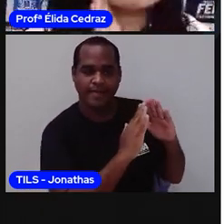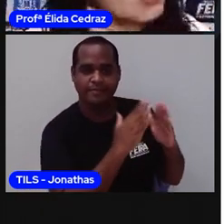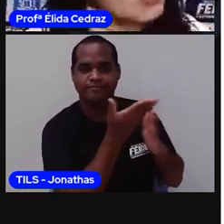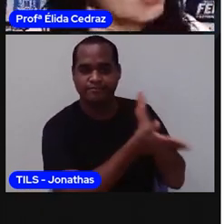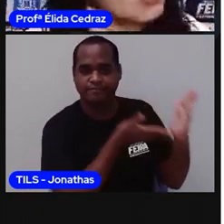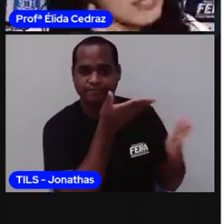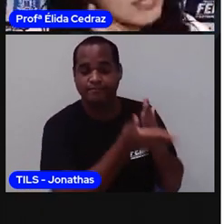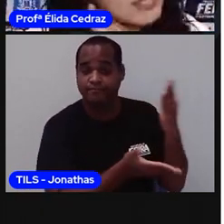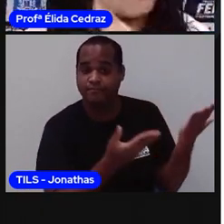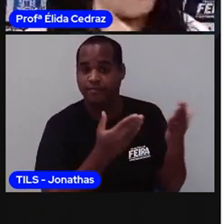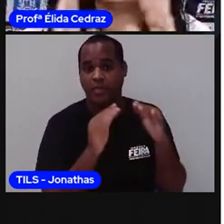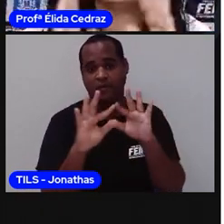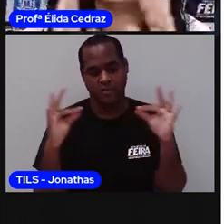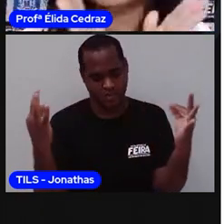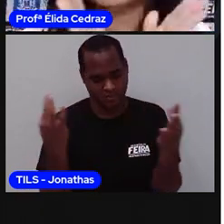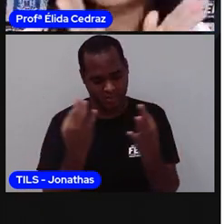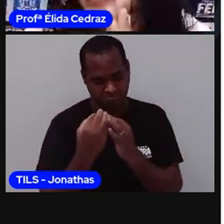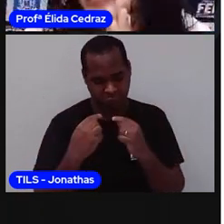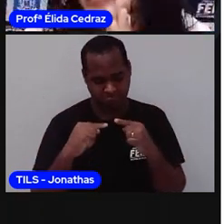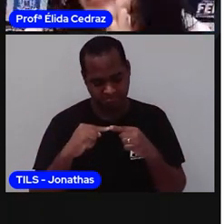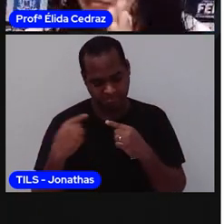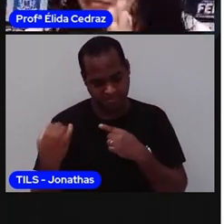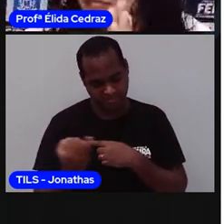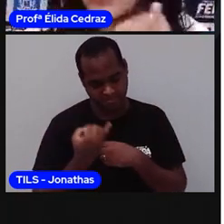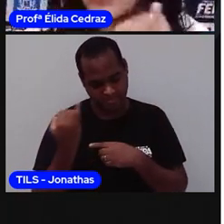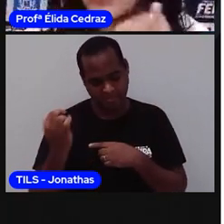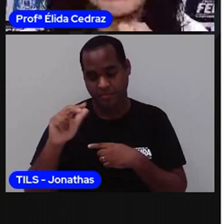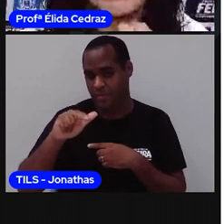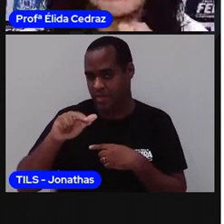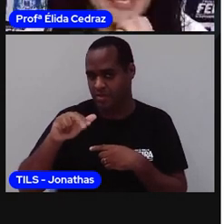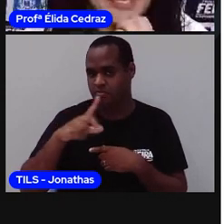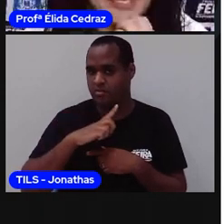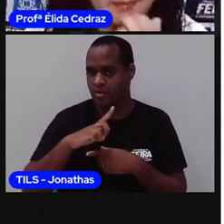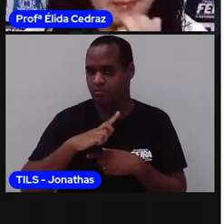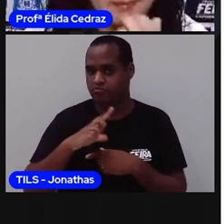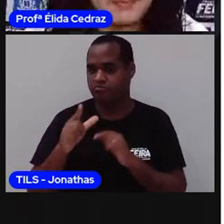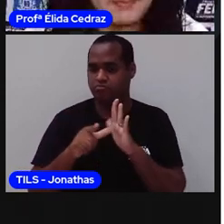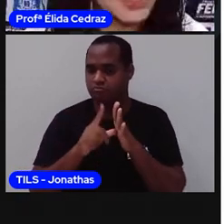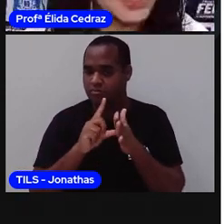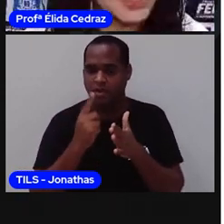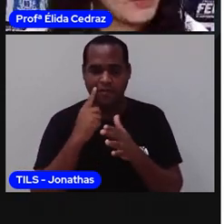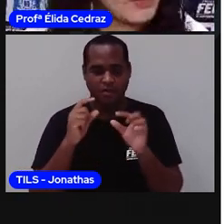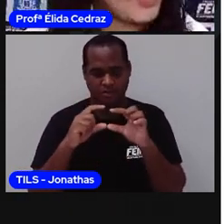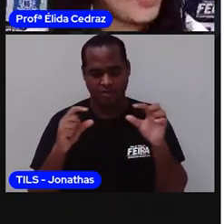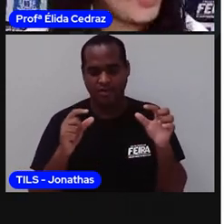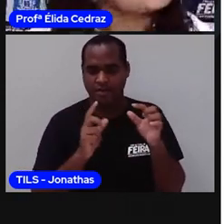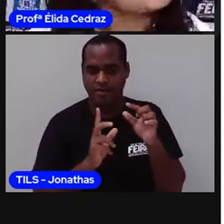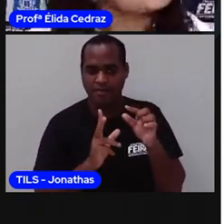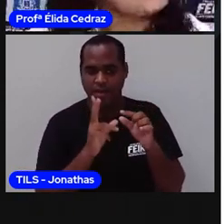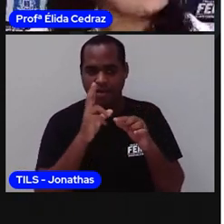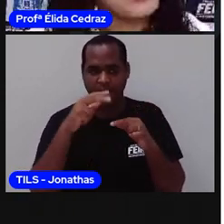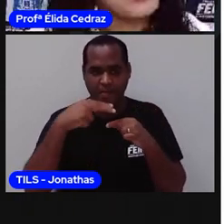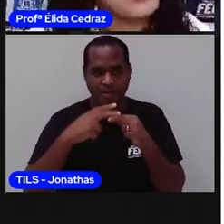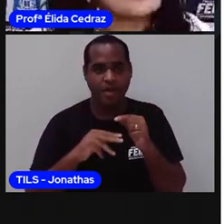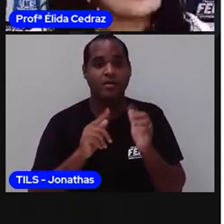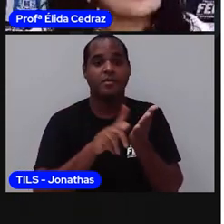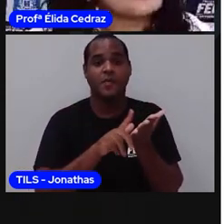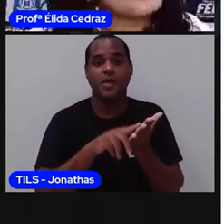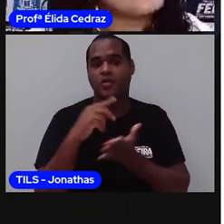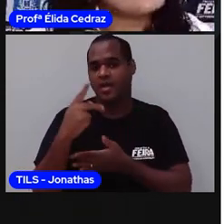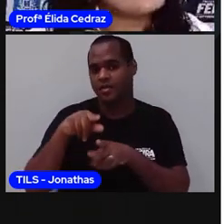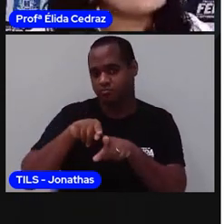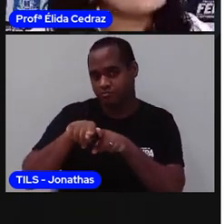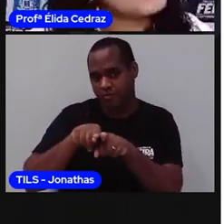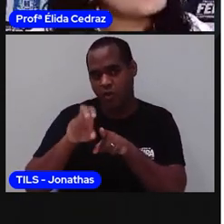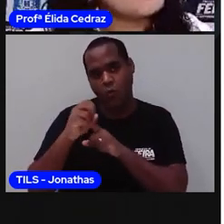respeito da sua família. Você tem irmãos? Antes de fazer a tarefa, tem um palestrinho de papel, anota aí o nome do seu